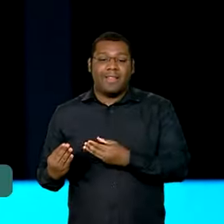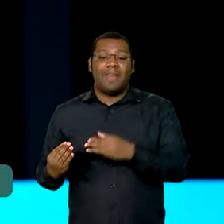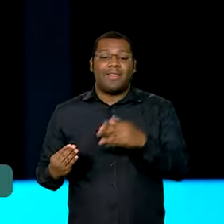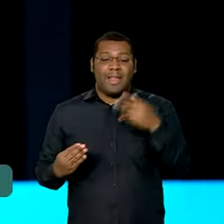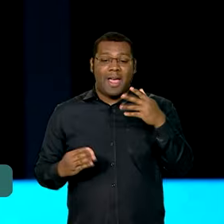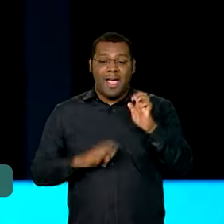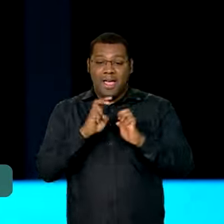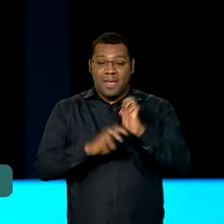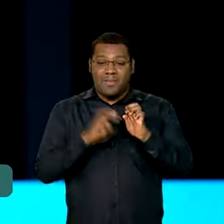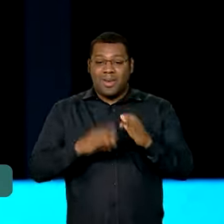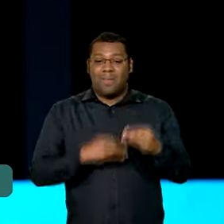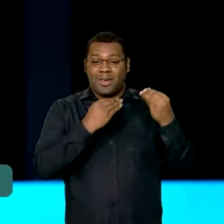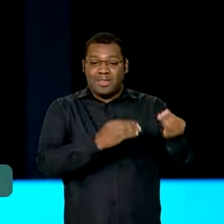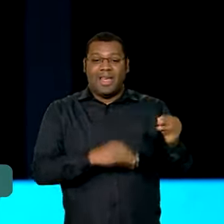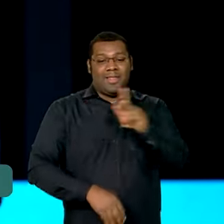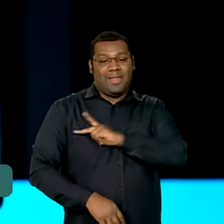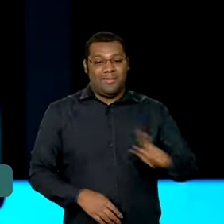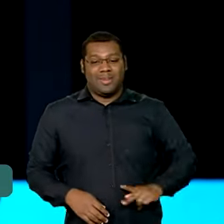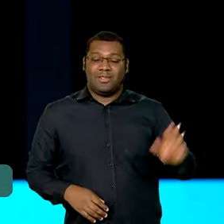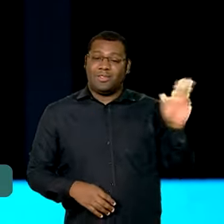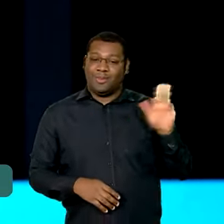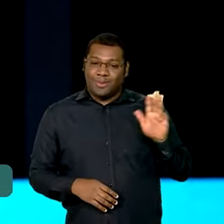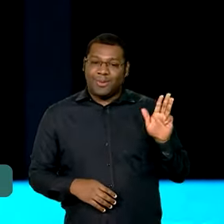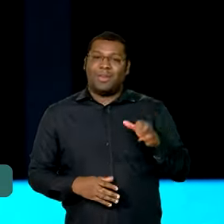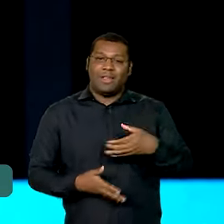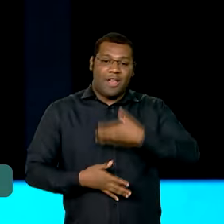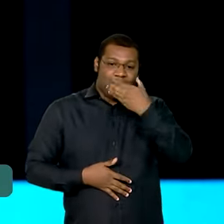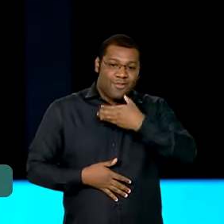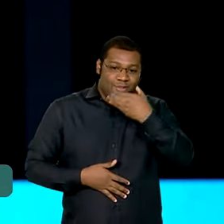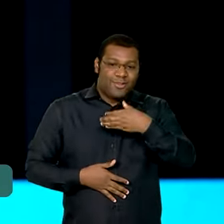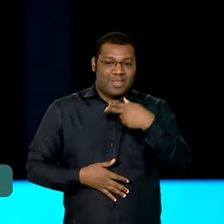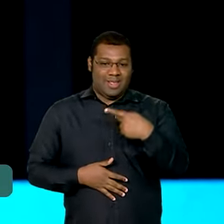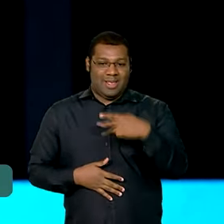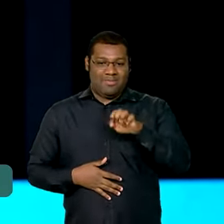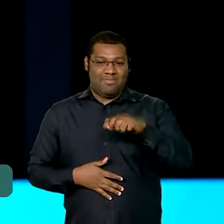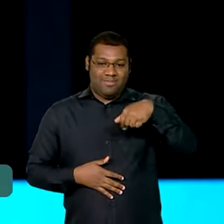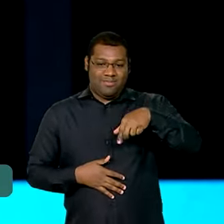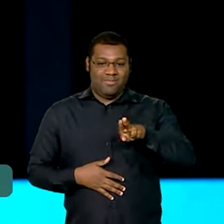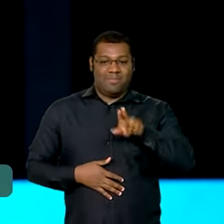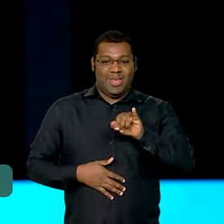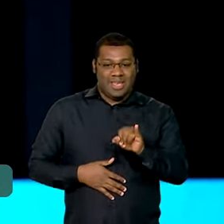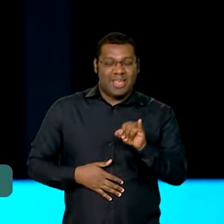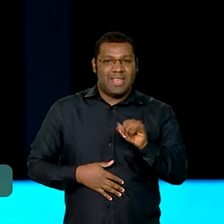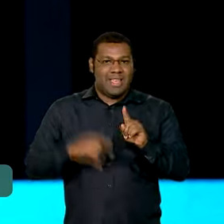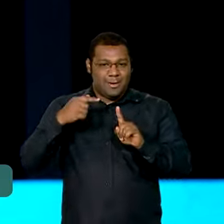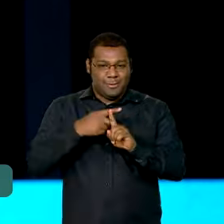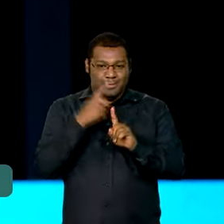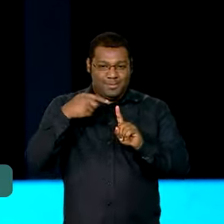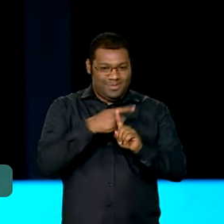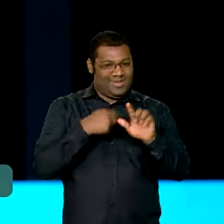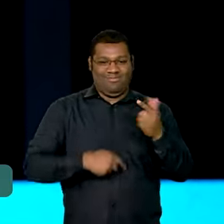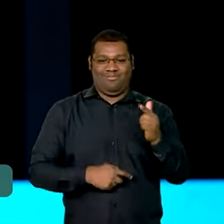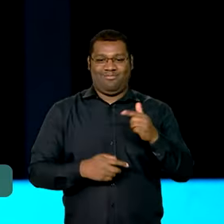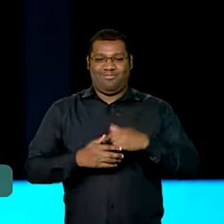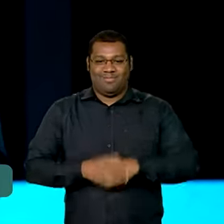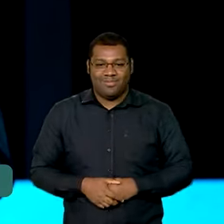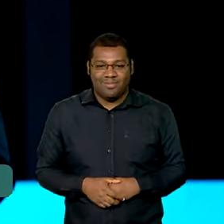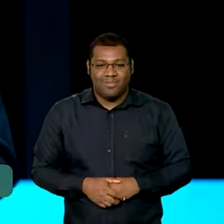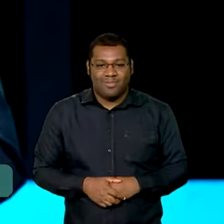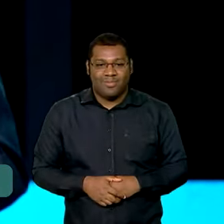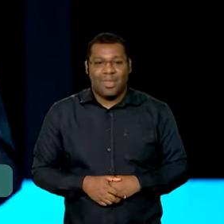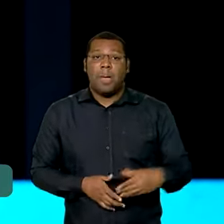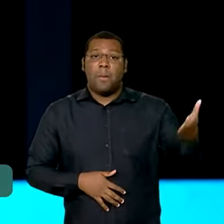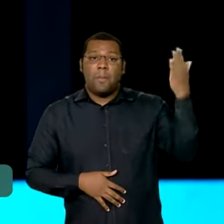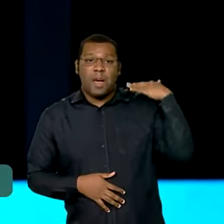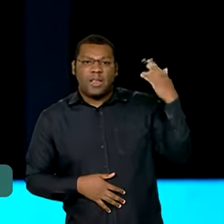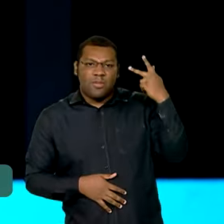Há 40 anos atrás, há 50 anos, ninguém dava um tostão furado por uma terra no cerrado. Essa terra não